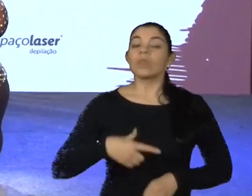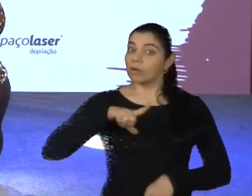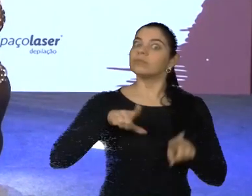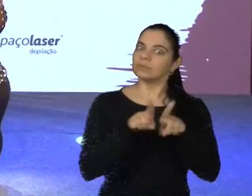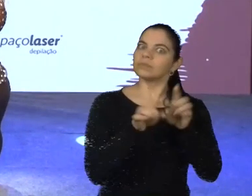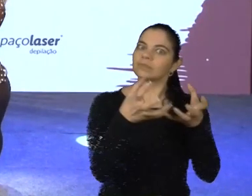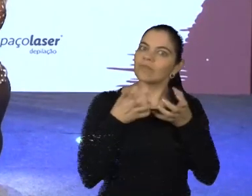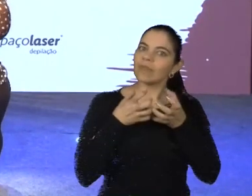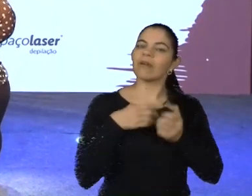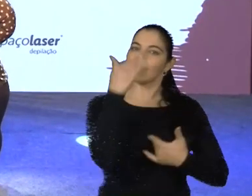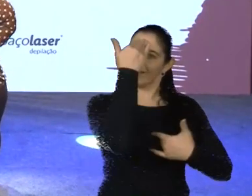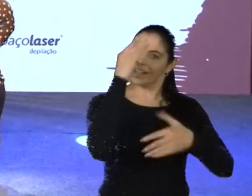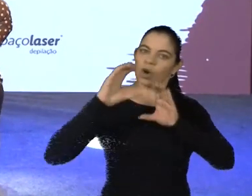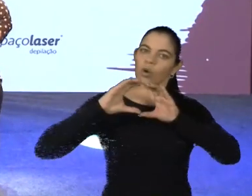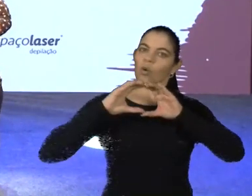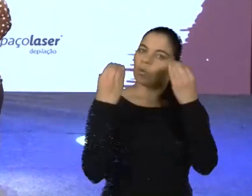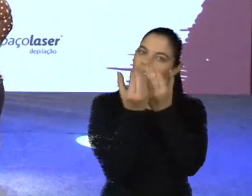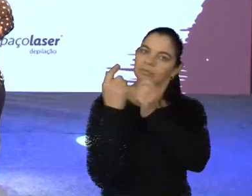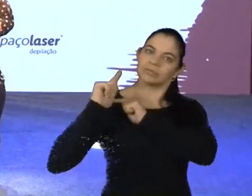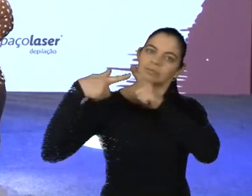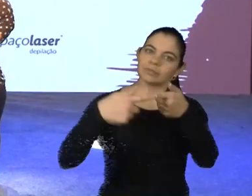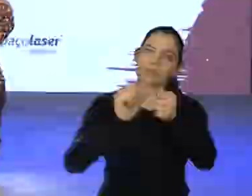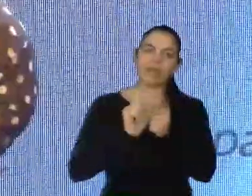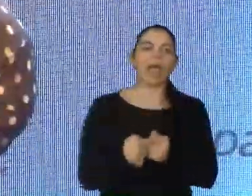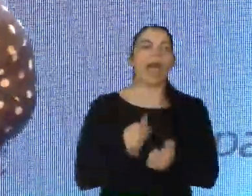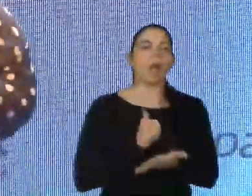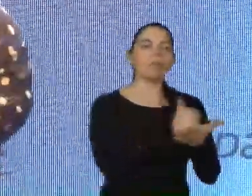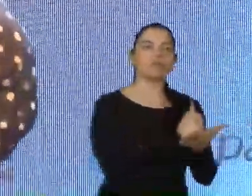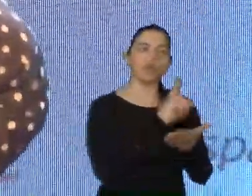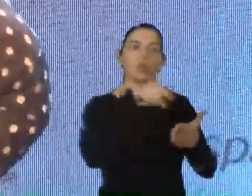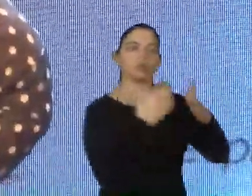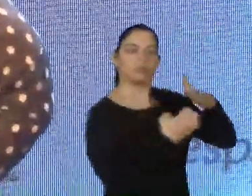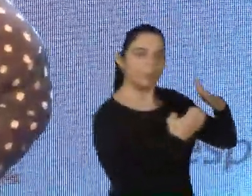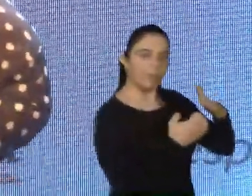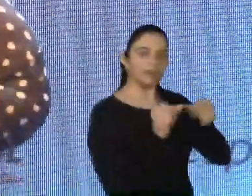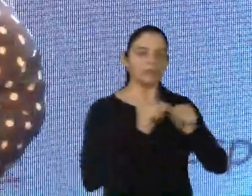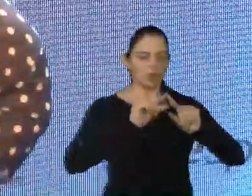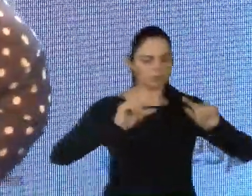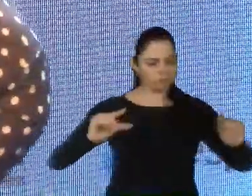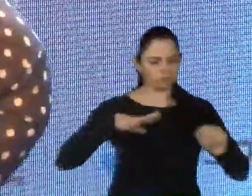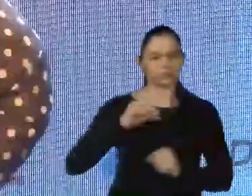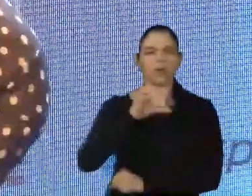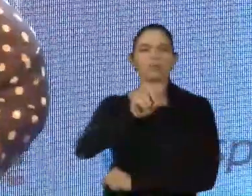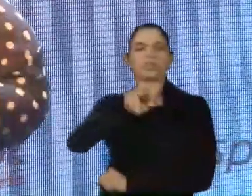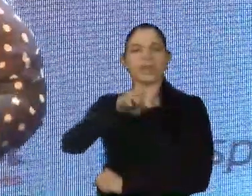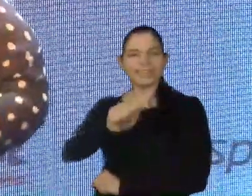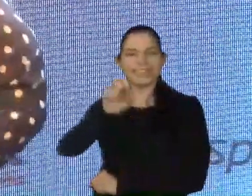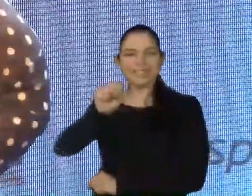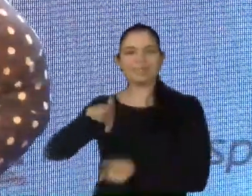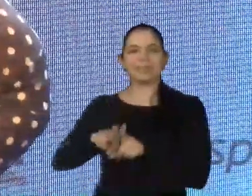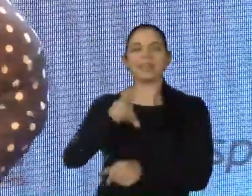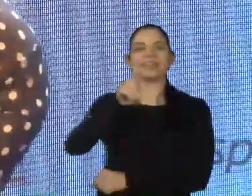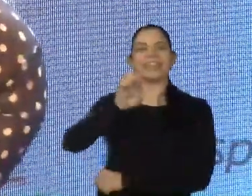o Congresso, tem a colaboração das empresas Pulserize, Dipromed, Design